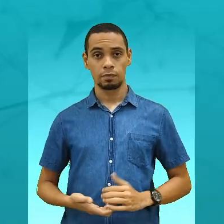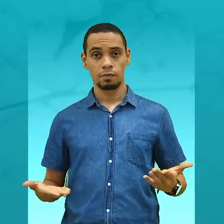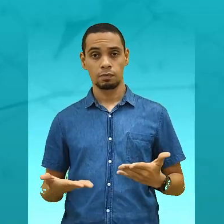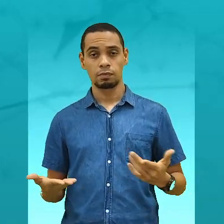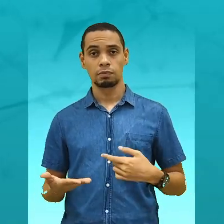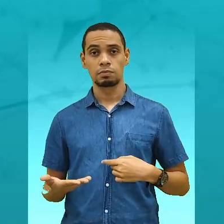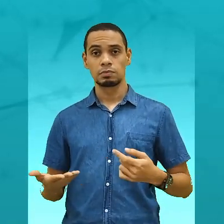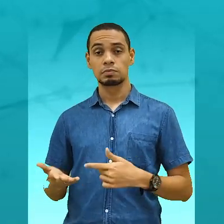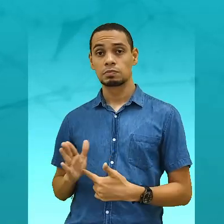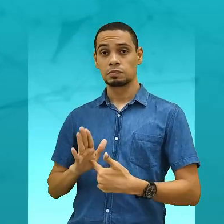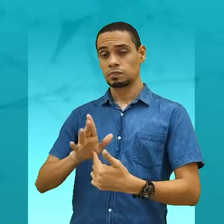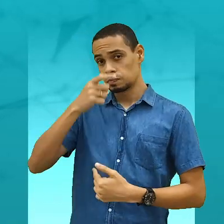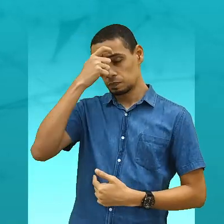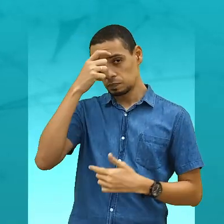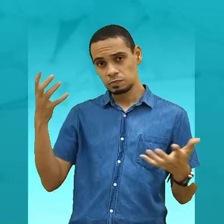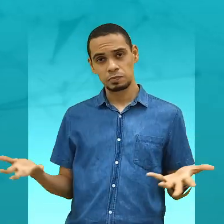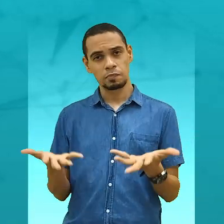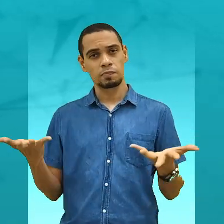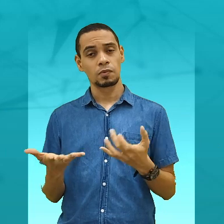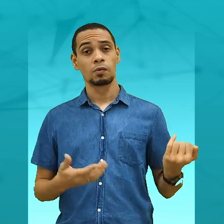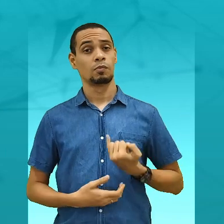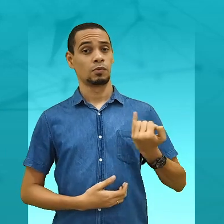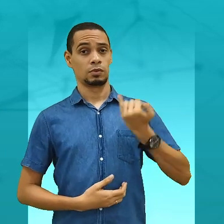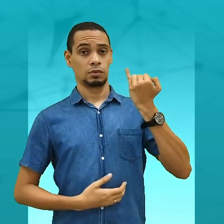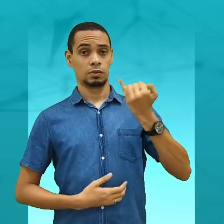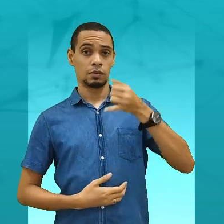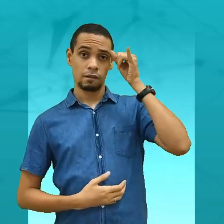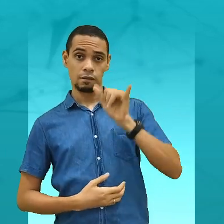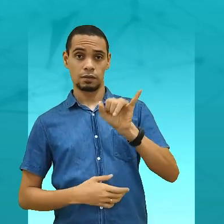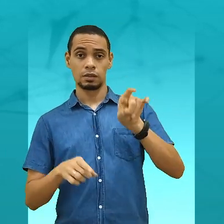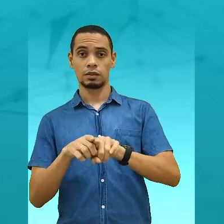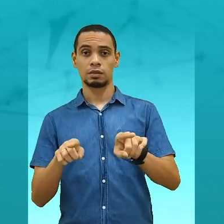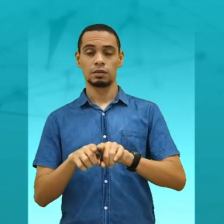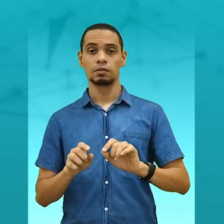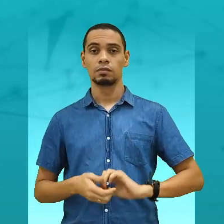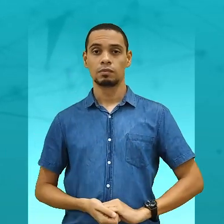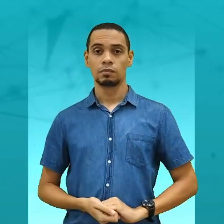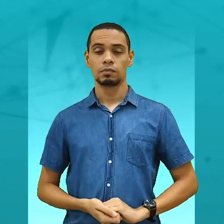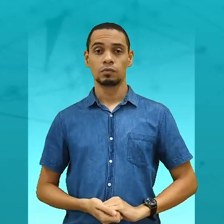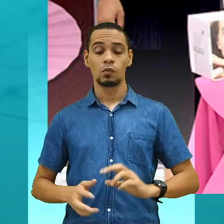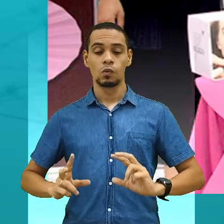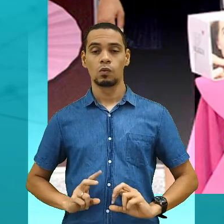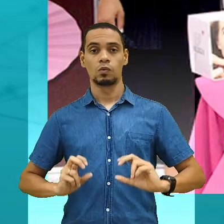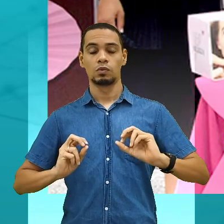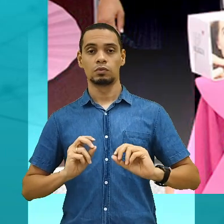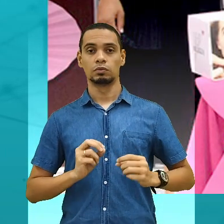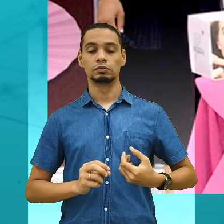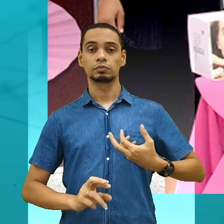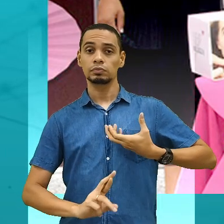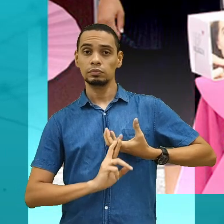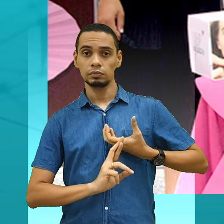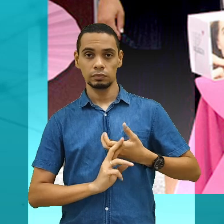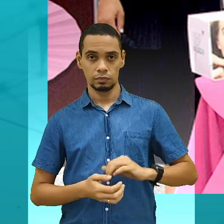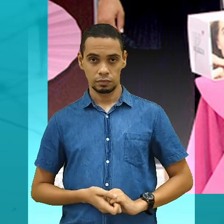campanha nacional de conscientização sobre a importância da prevenção e do diagnóstico precoce do câncer de mama. Durante